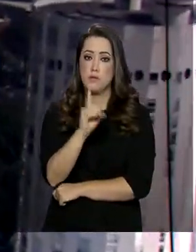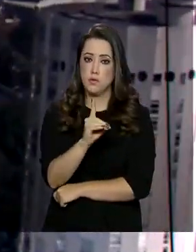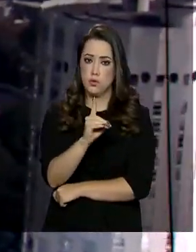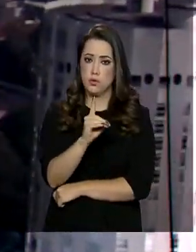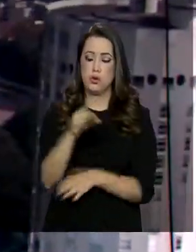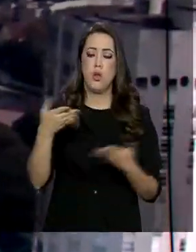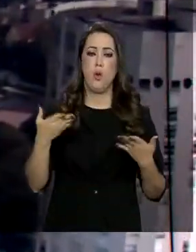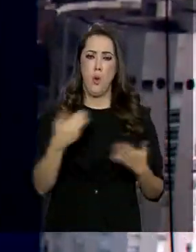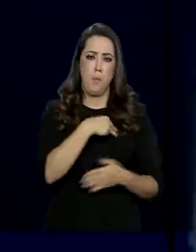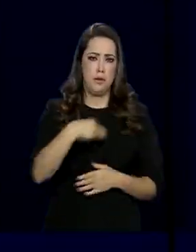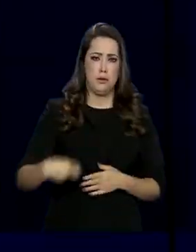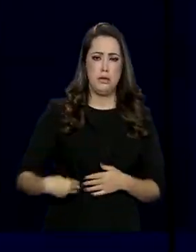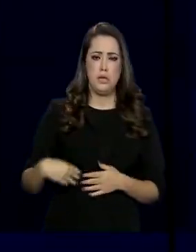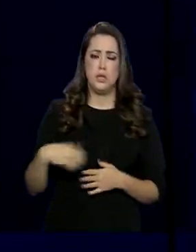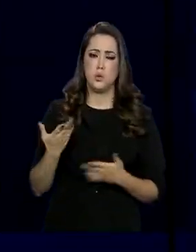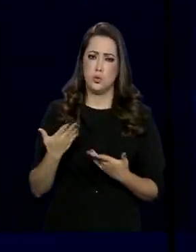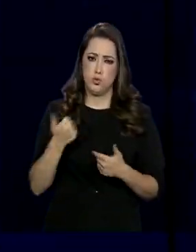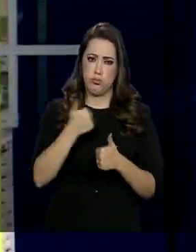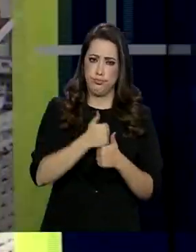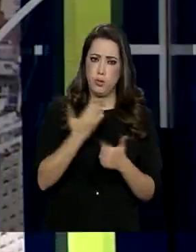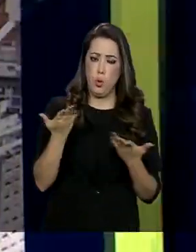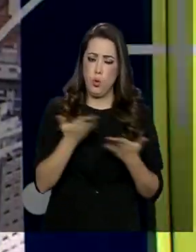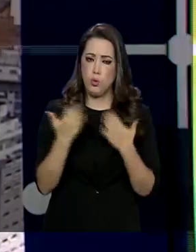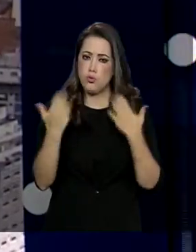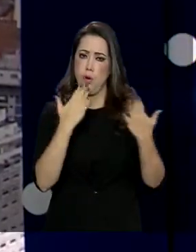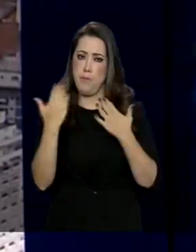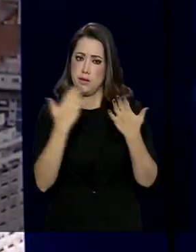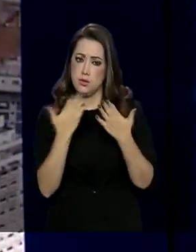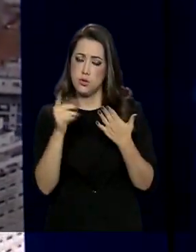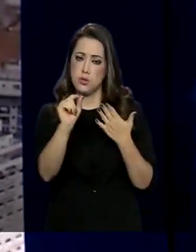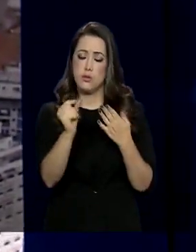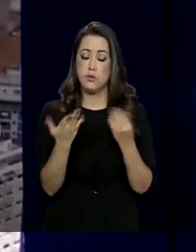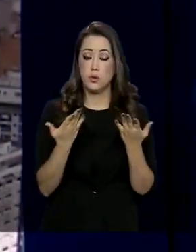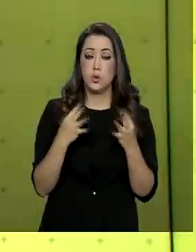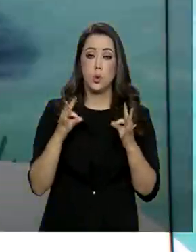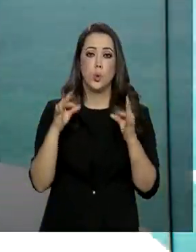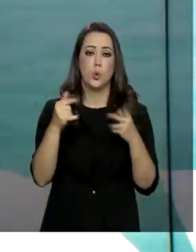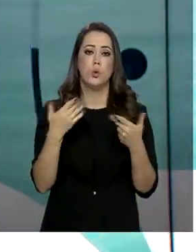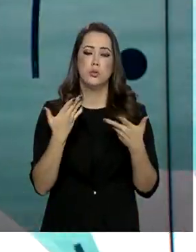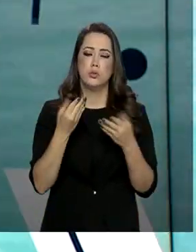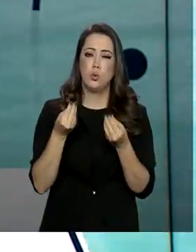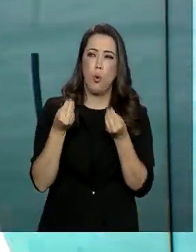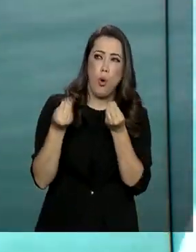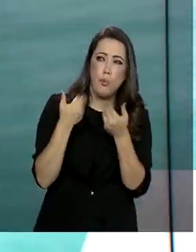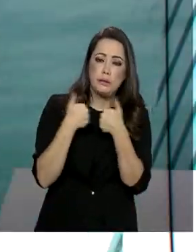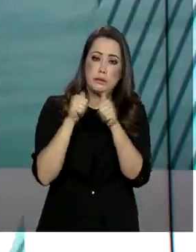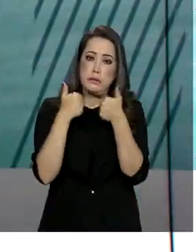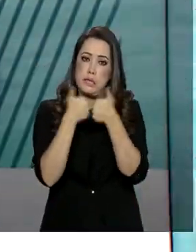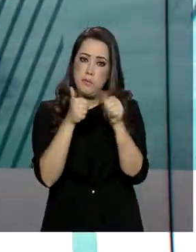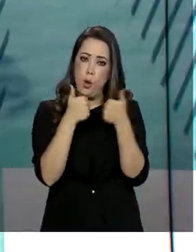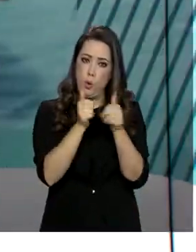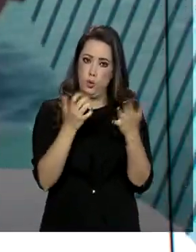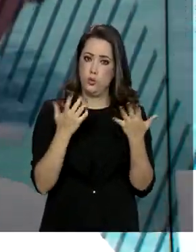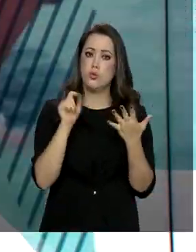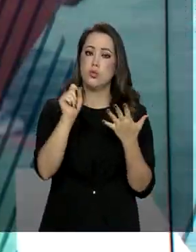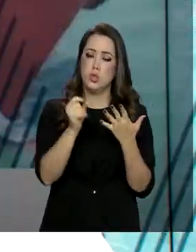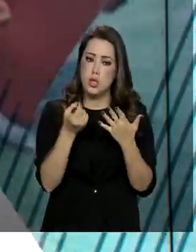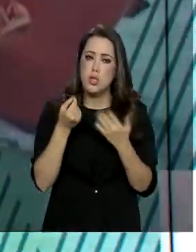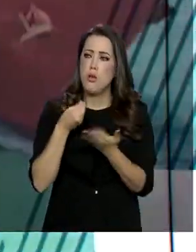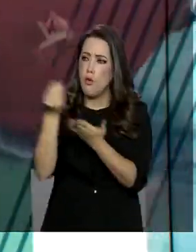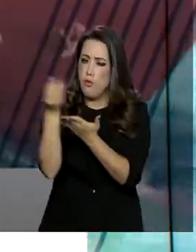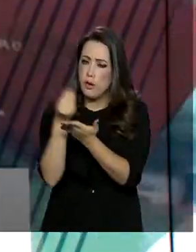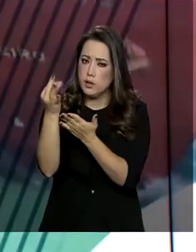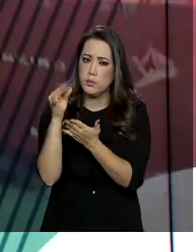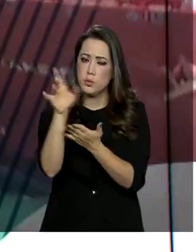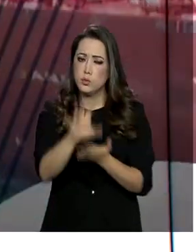um balanço de toda a logística de distribuição de medicamentos e testes para o enfrentamento da pandemia em uma audiência pública virtual